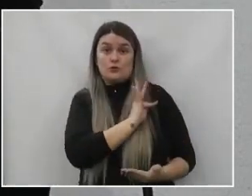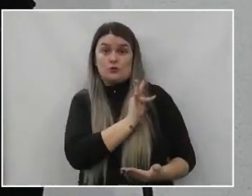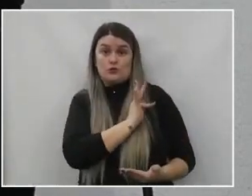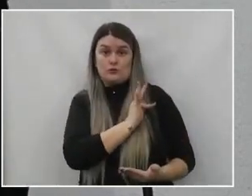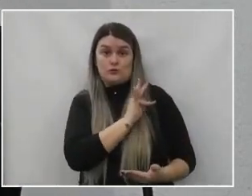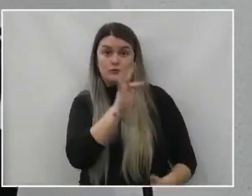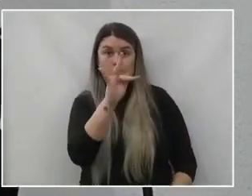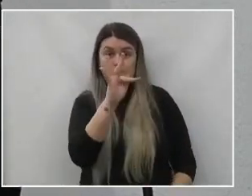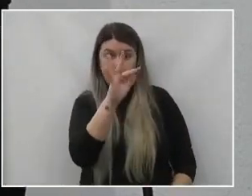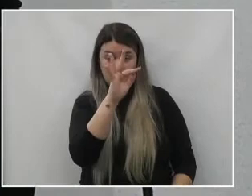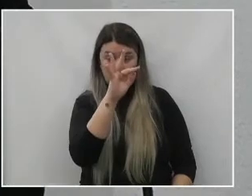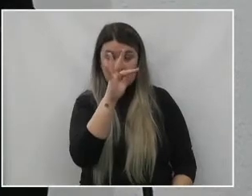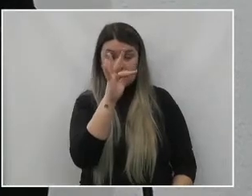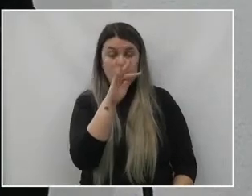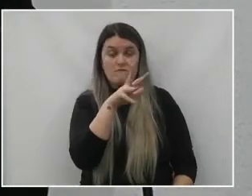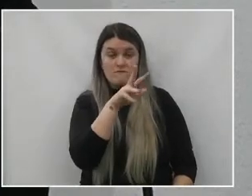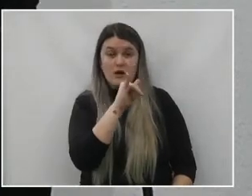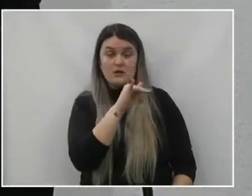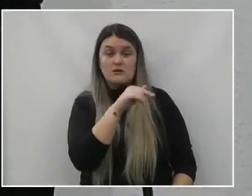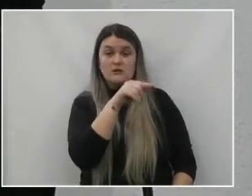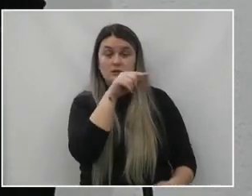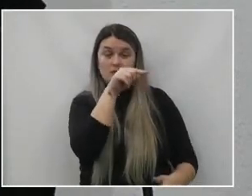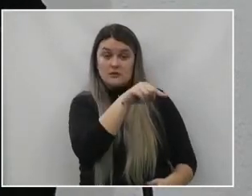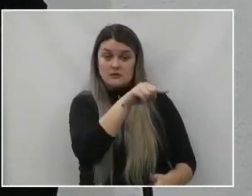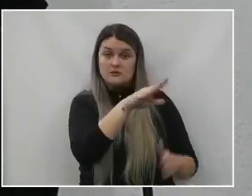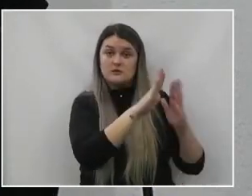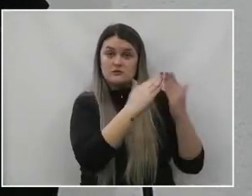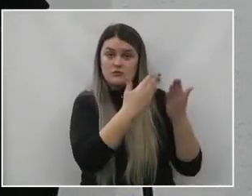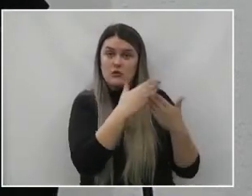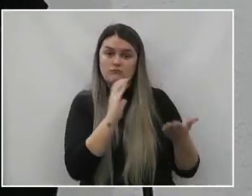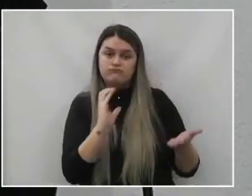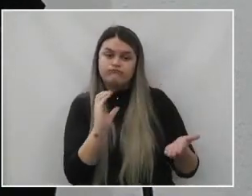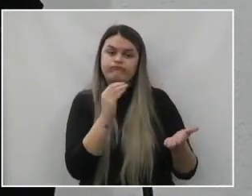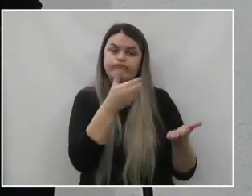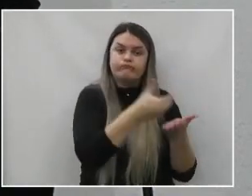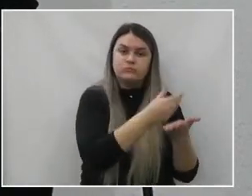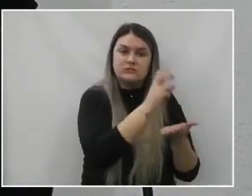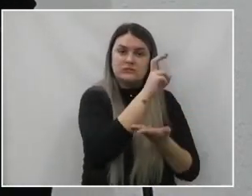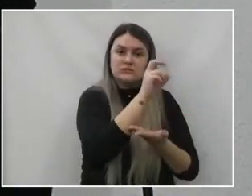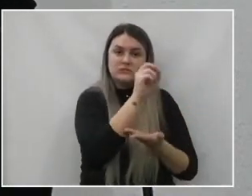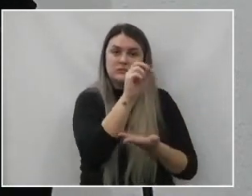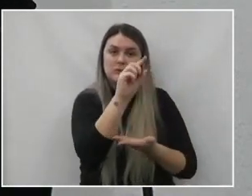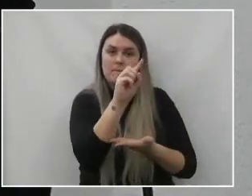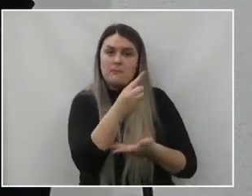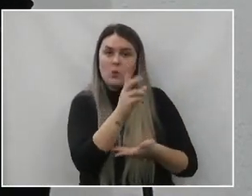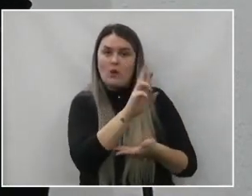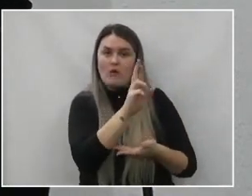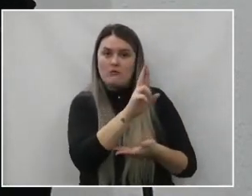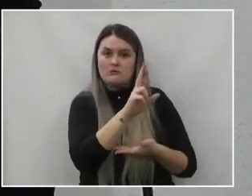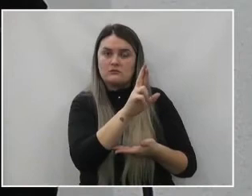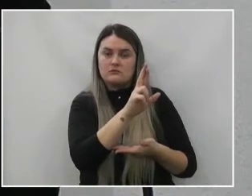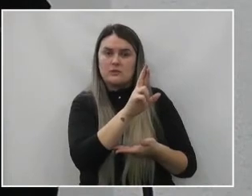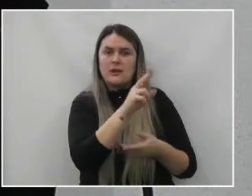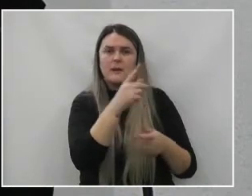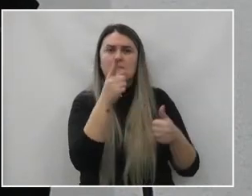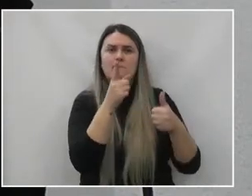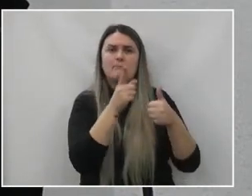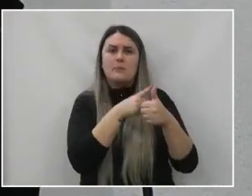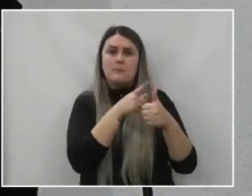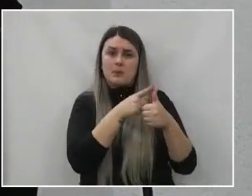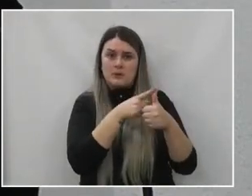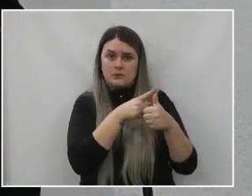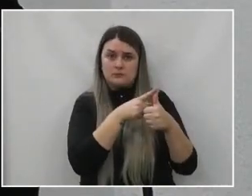aonde receberá investimentos de melhorias. Primeiramente,